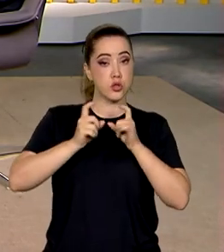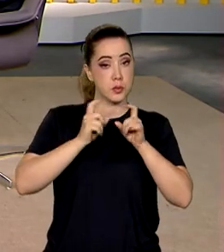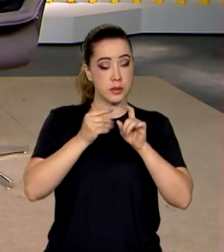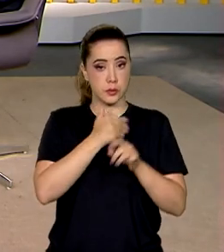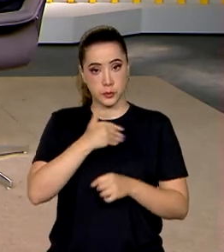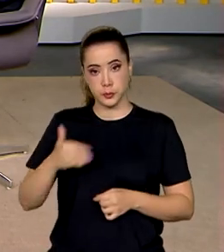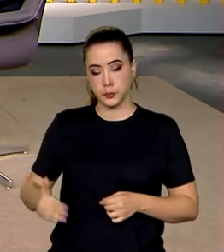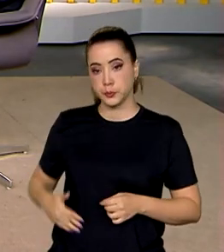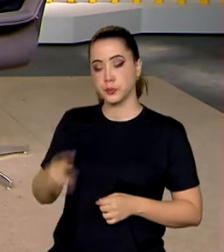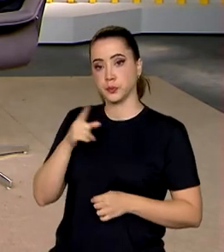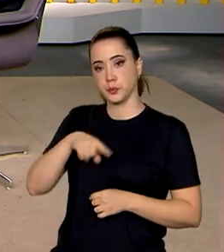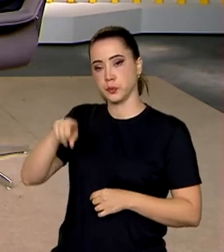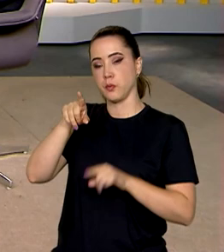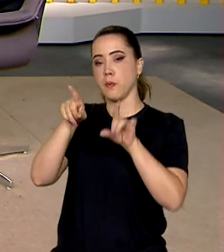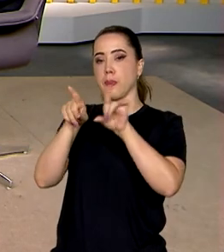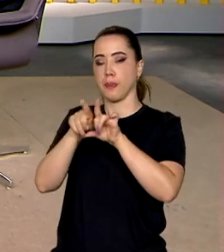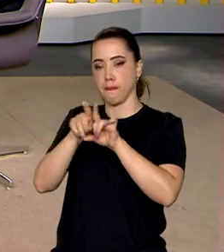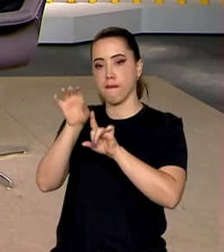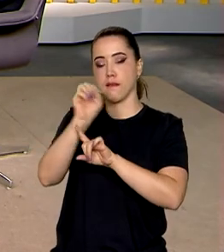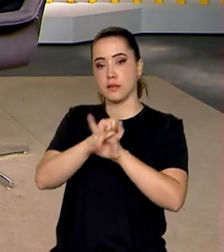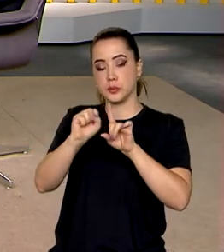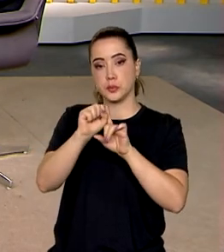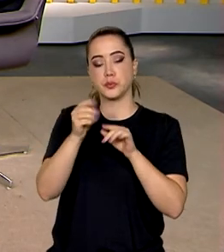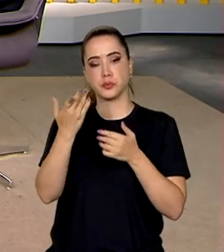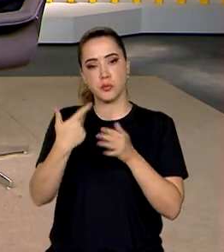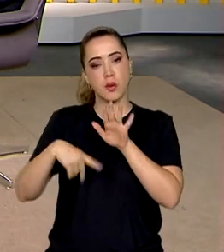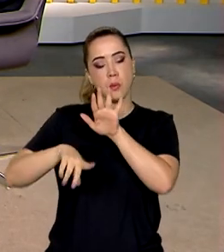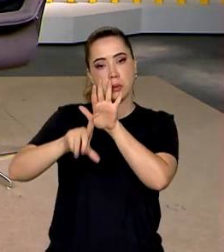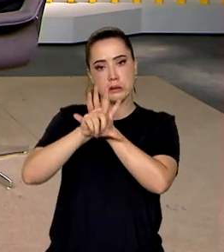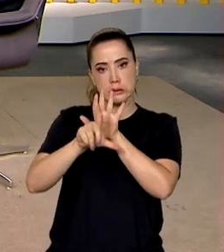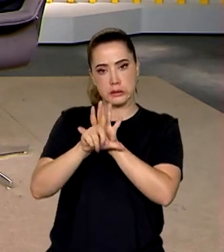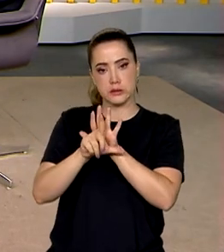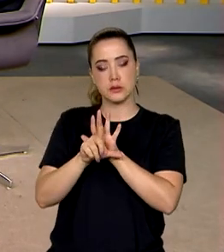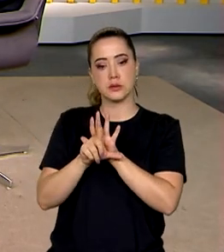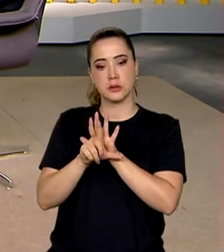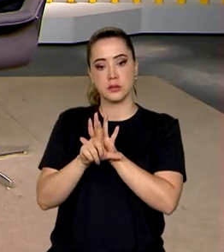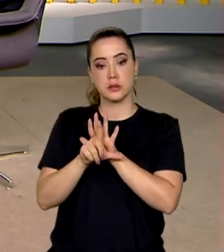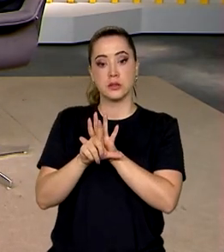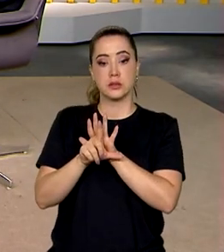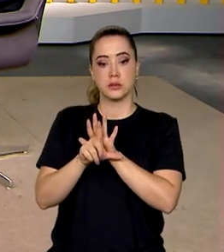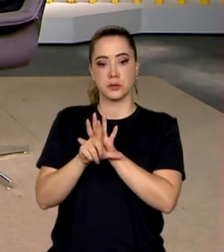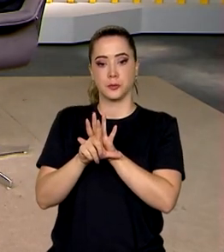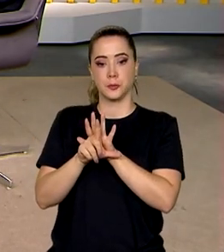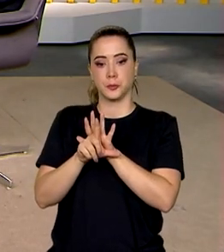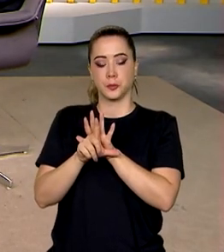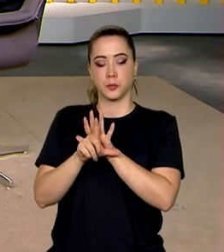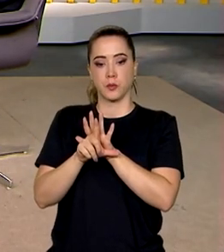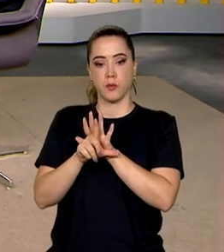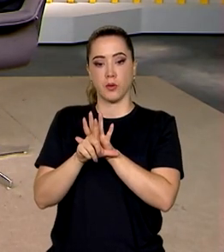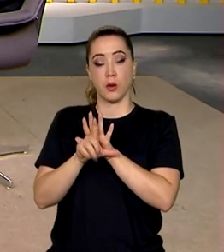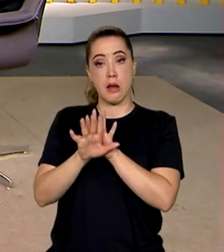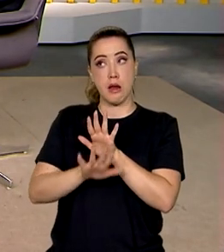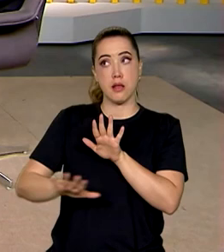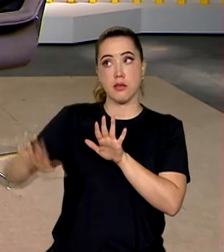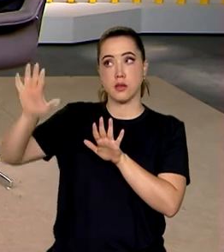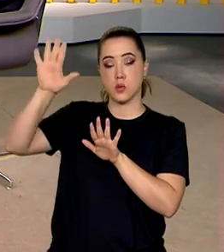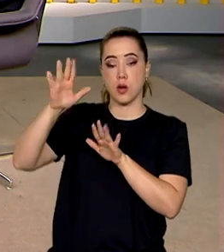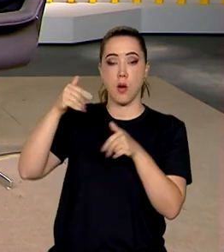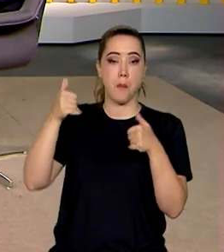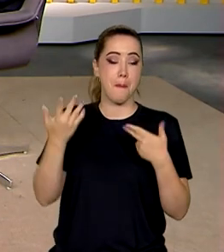pública e também a sociedade. É uma lei de caráter, enfim, nacional,